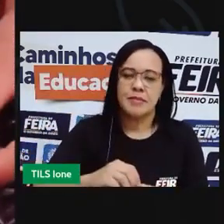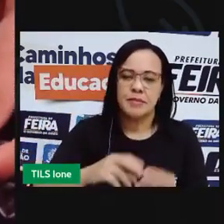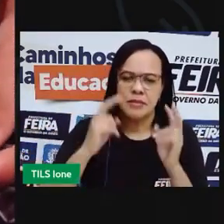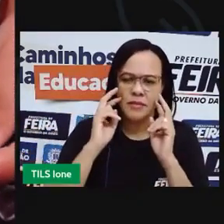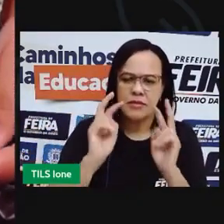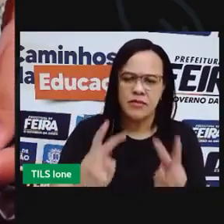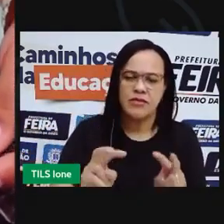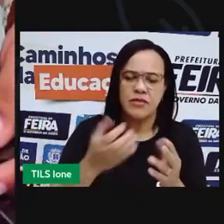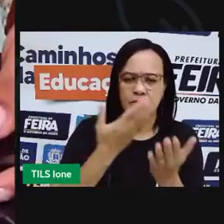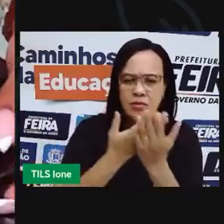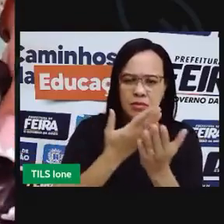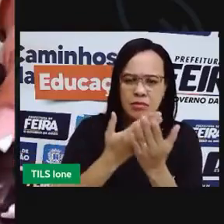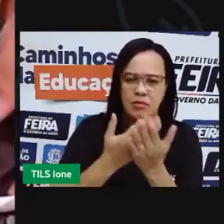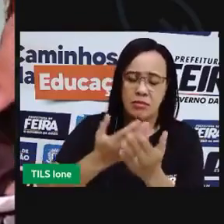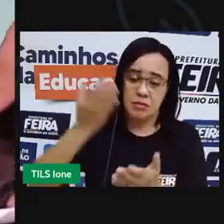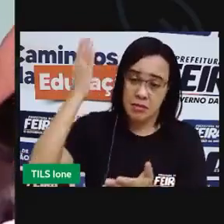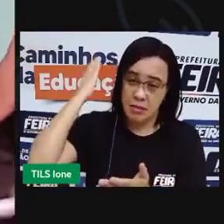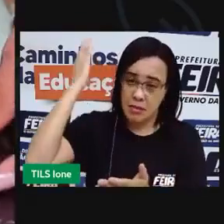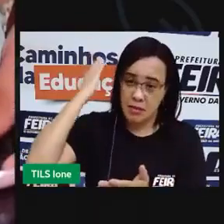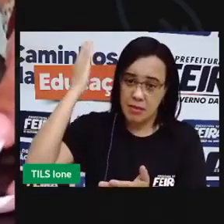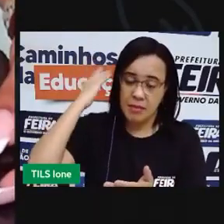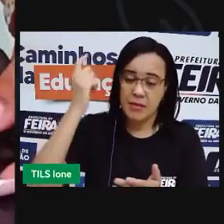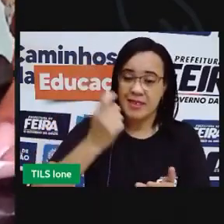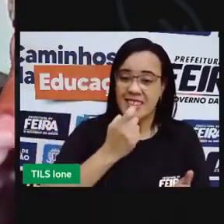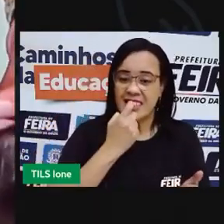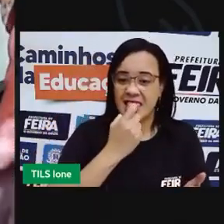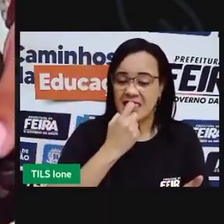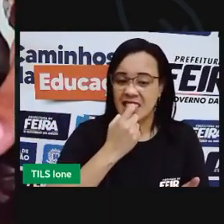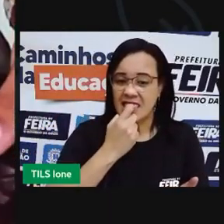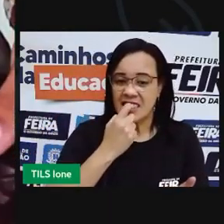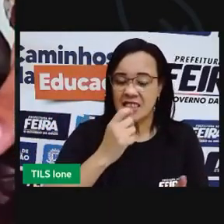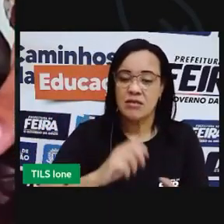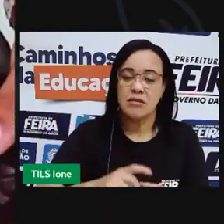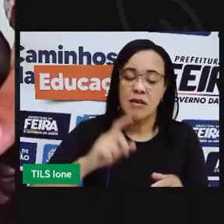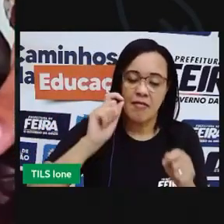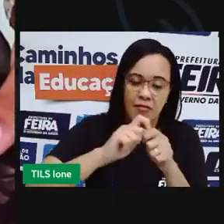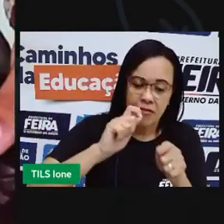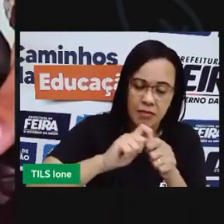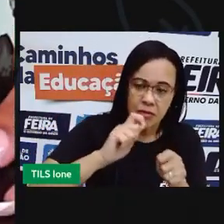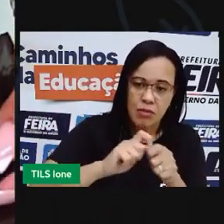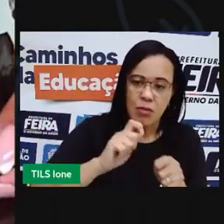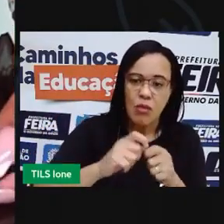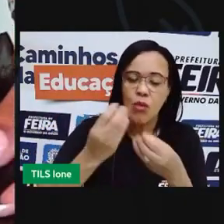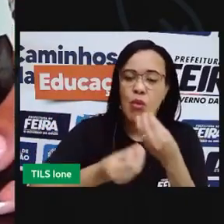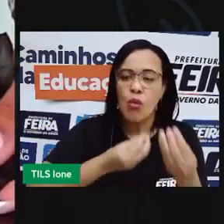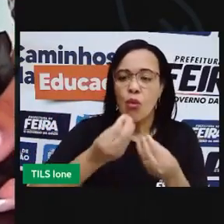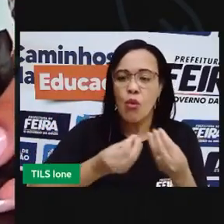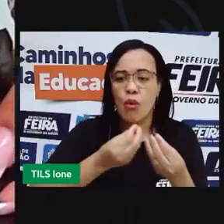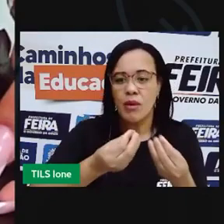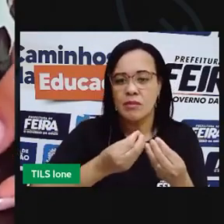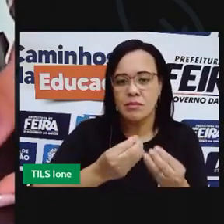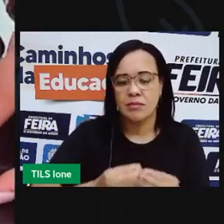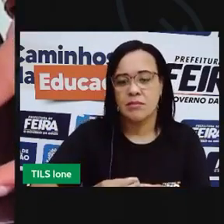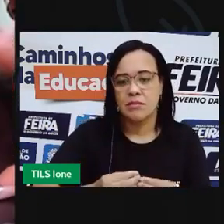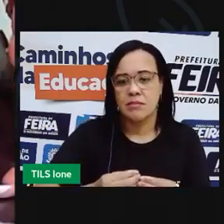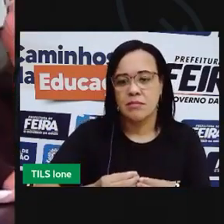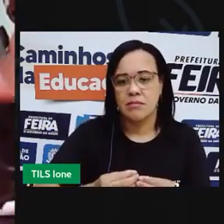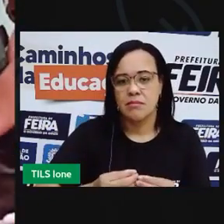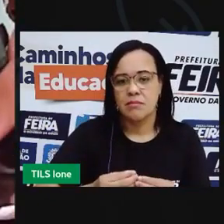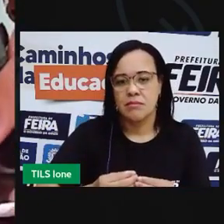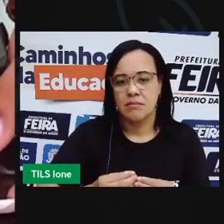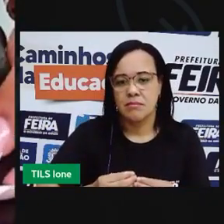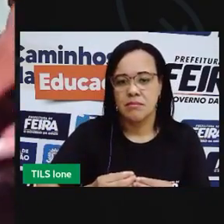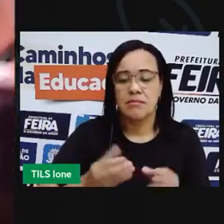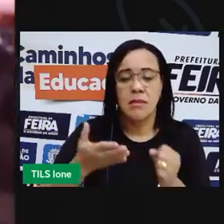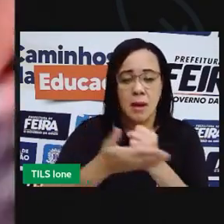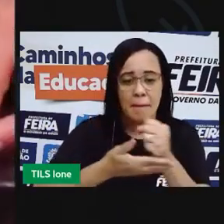vimos em outra aula sobre o plástico e o plástico ele é feito com a base de